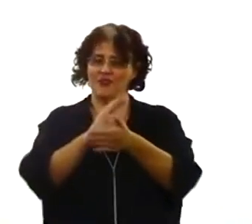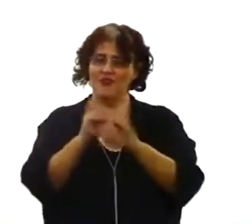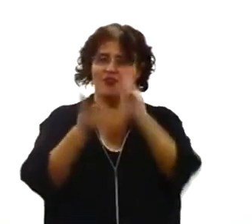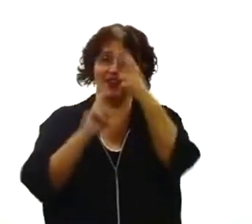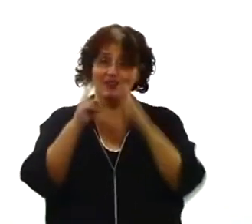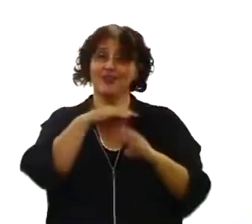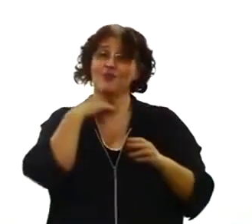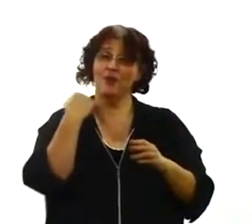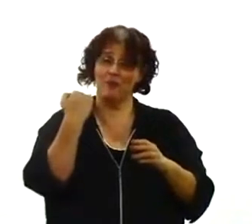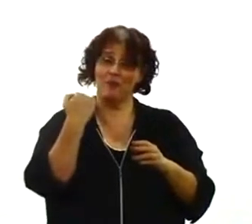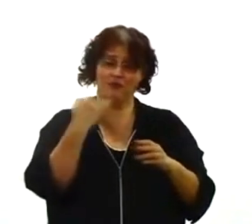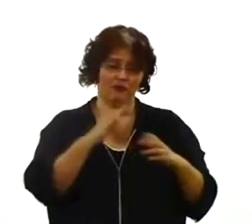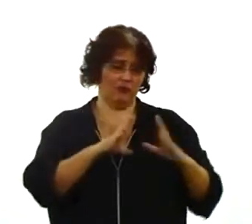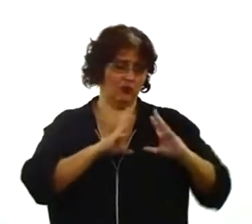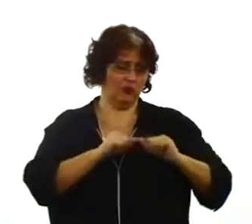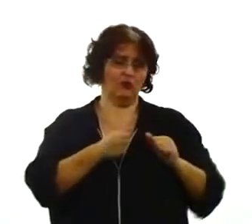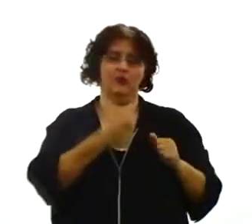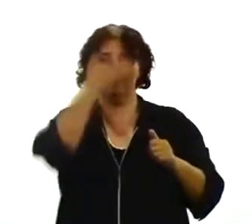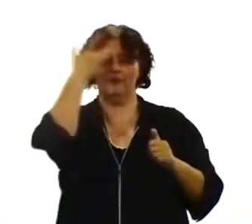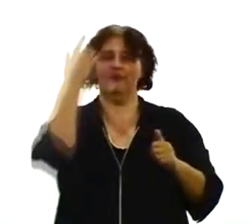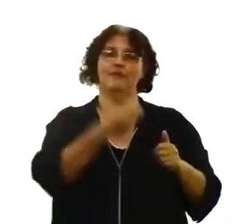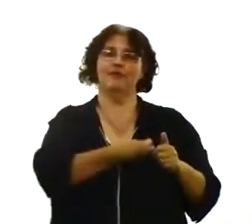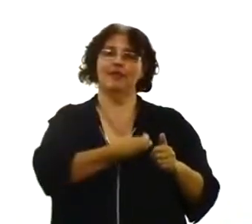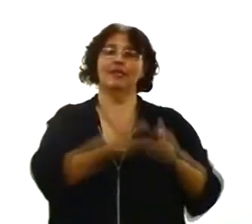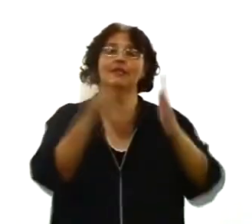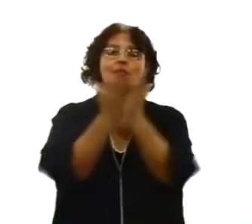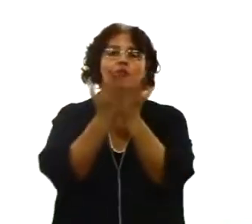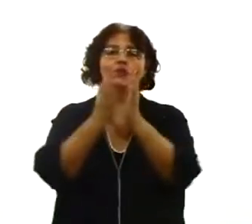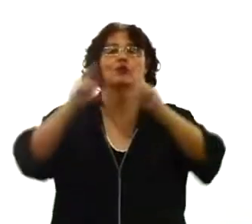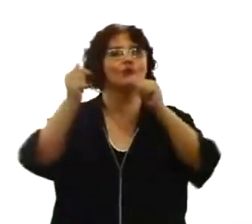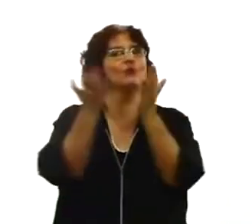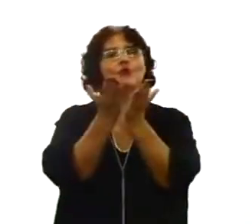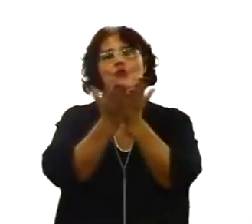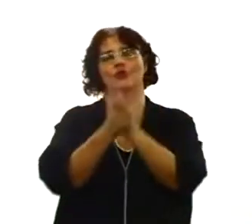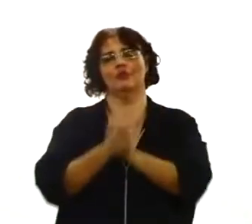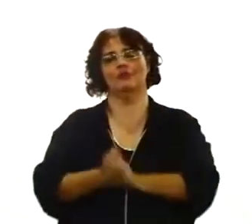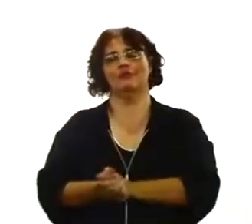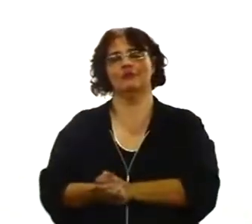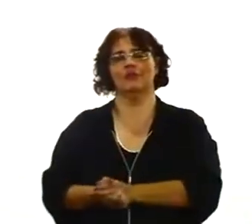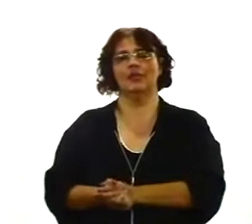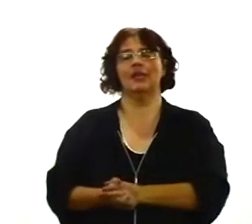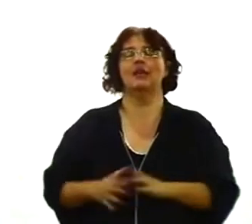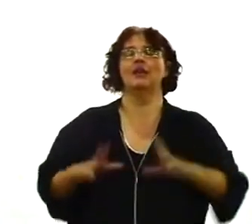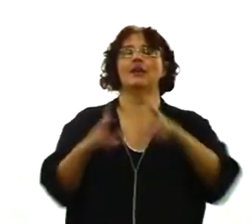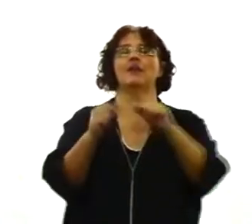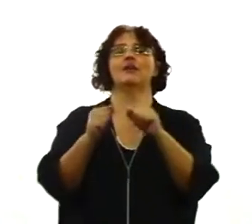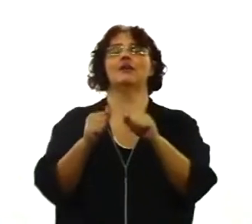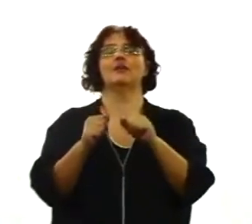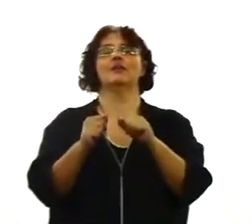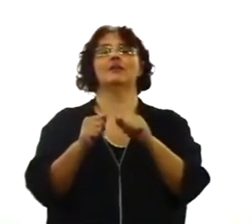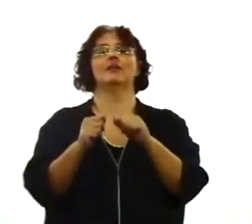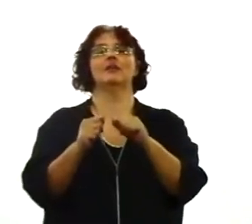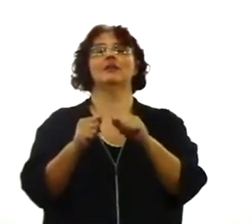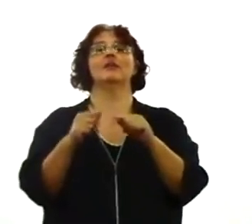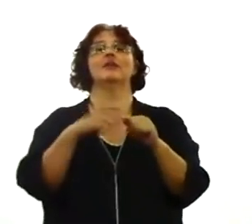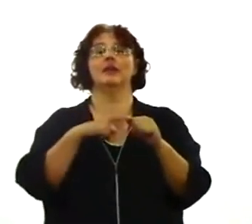Percebe como Cristo ainda está trabalhando? Cristo, na sua primeira vinda, cumpriu o propósito que ele tinha de fazer. Mas ele